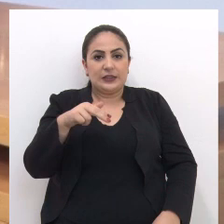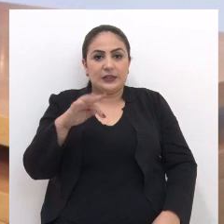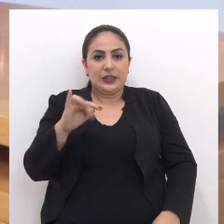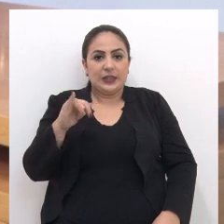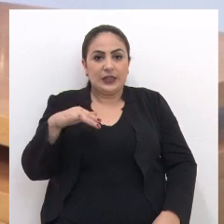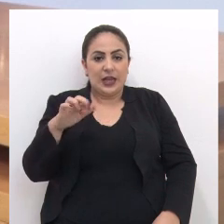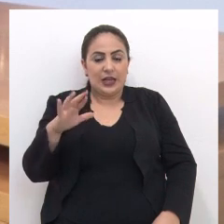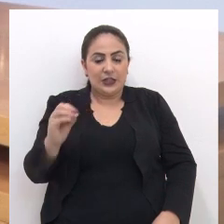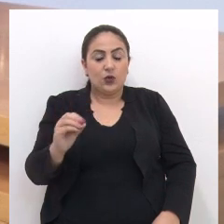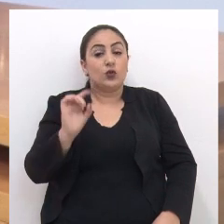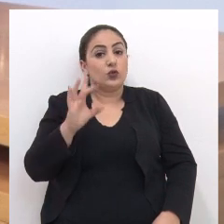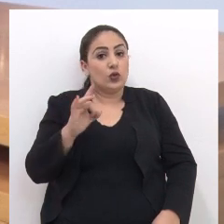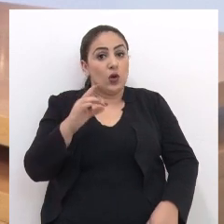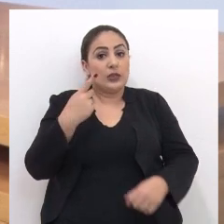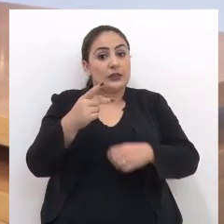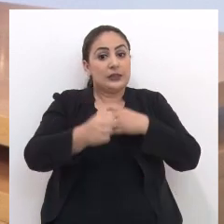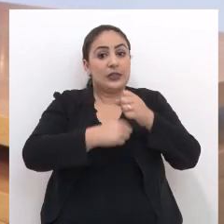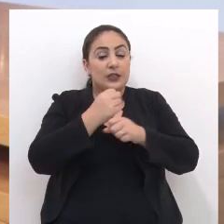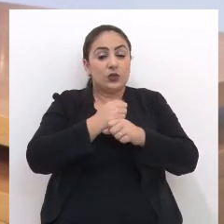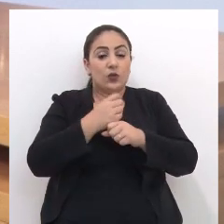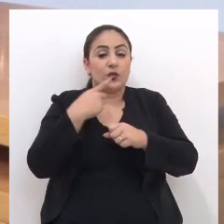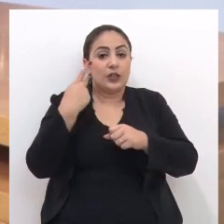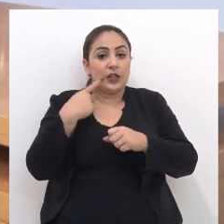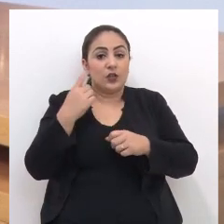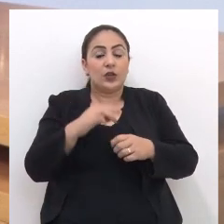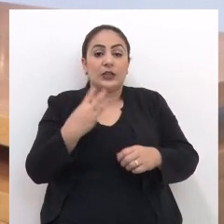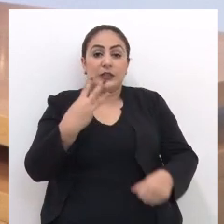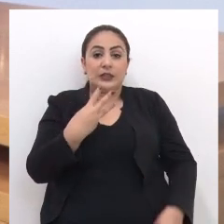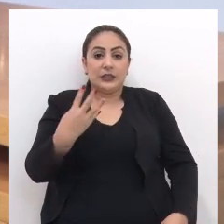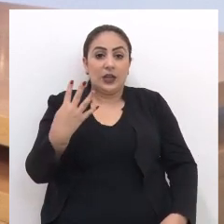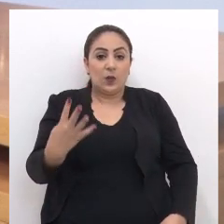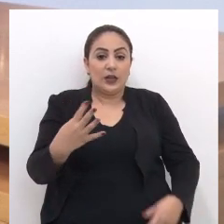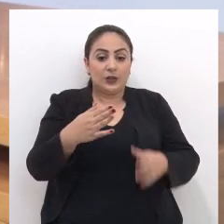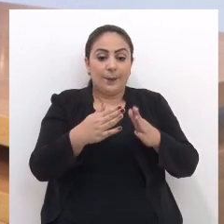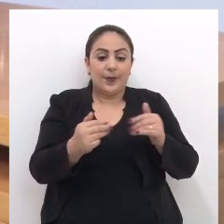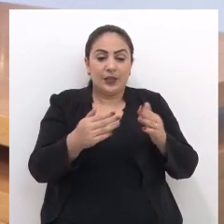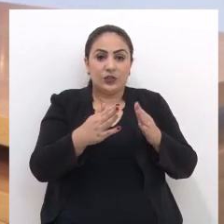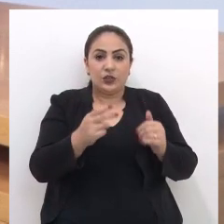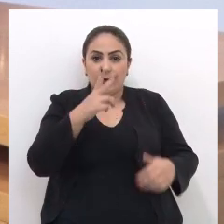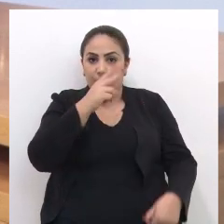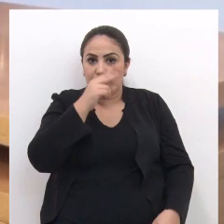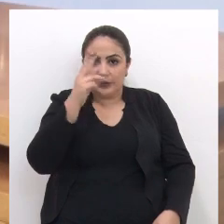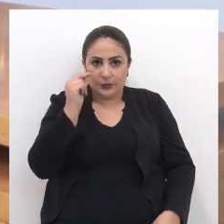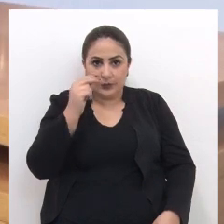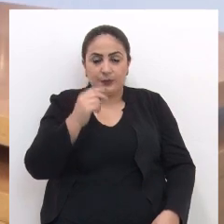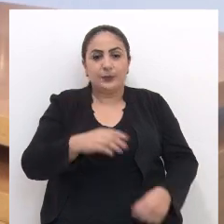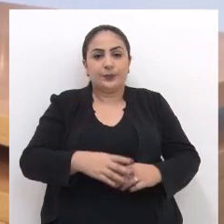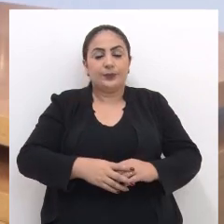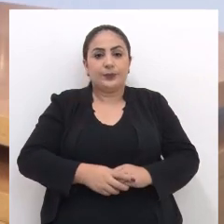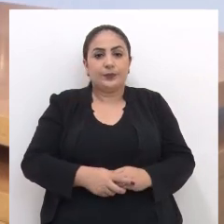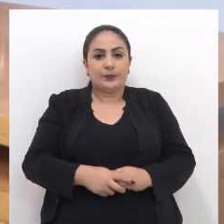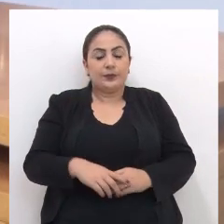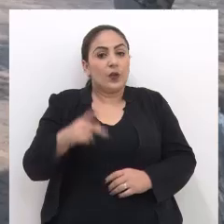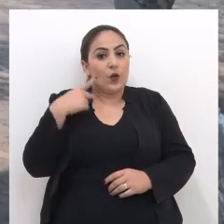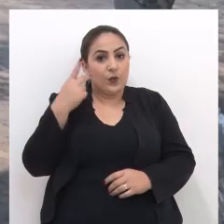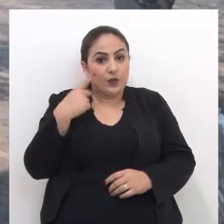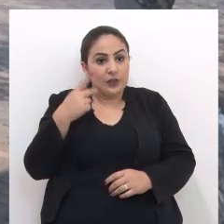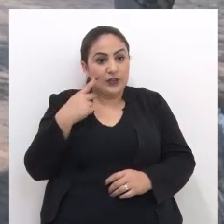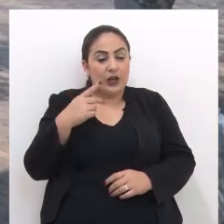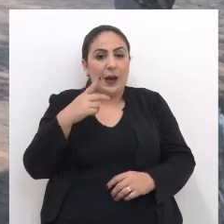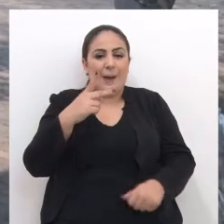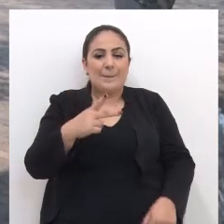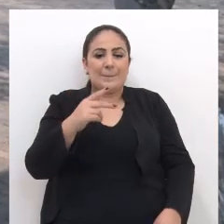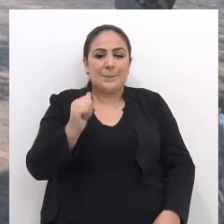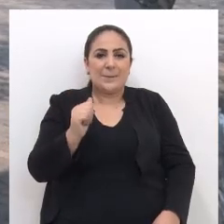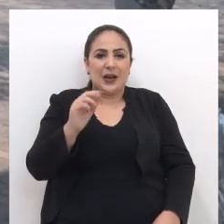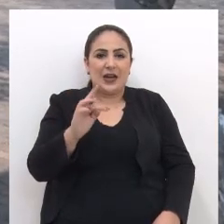Centenário. Só neste ano, o Democrata enviou outros 34 pedidos ao Executivo Municipal. O